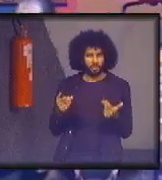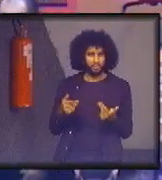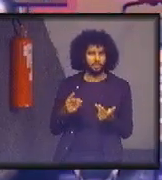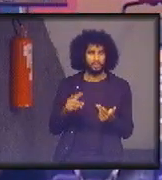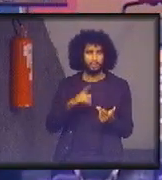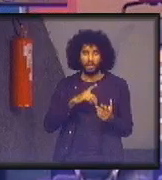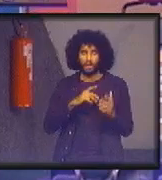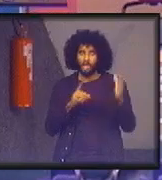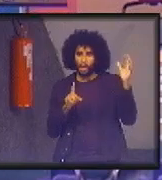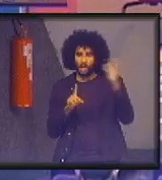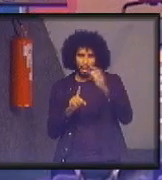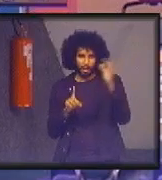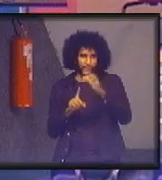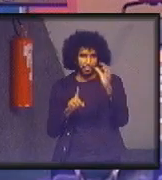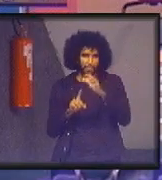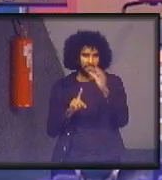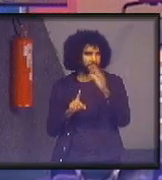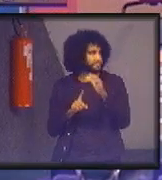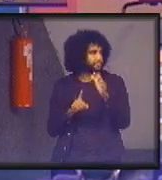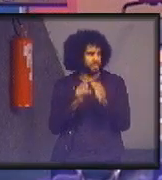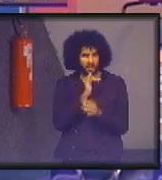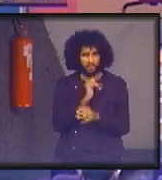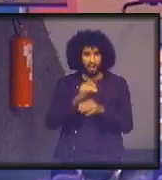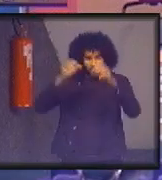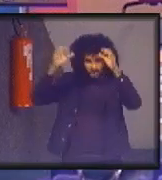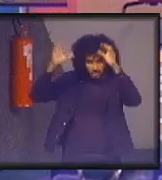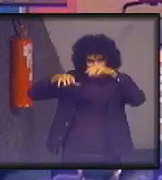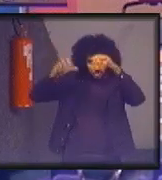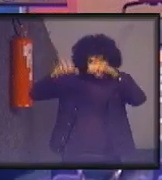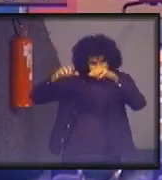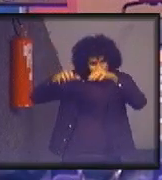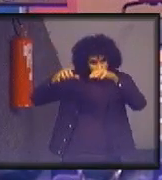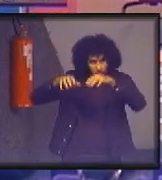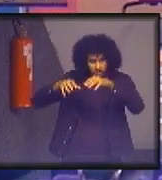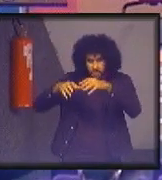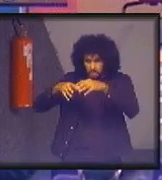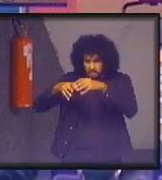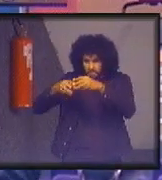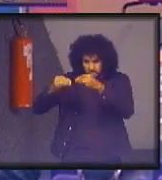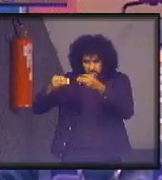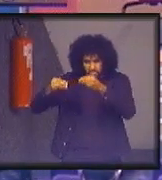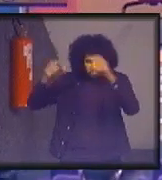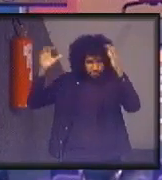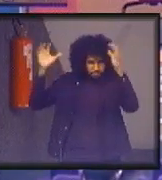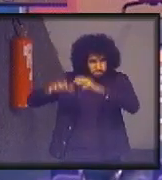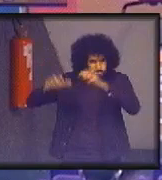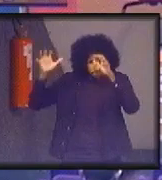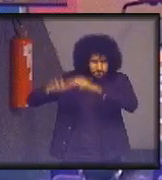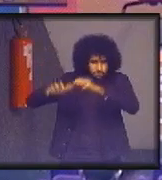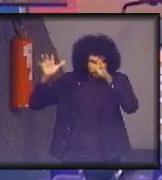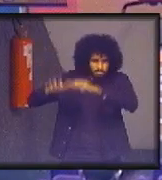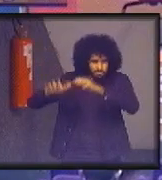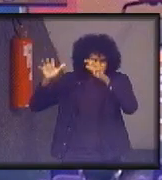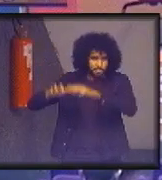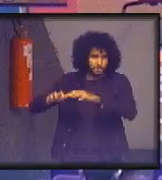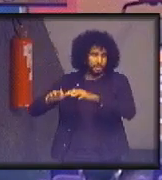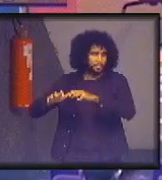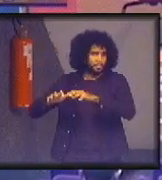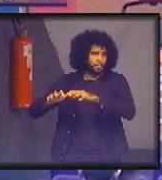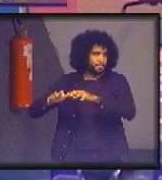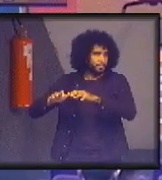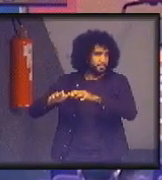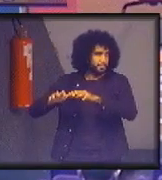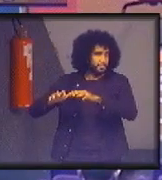empaco no ciclo hidrológico. Chove muito intensamente e num